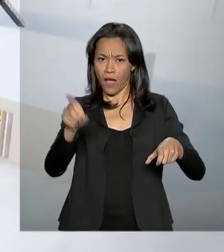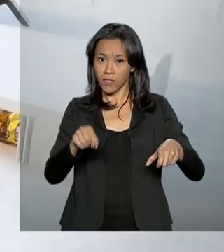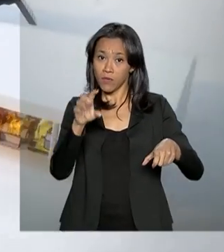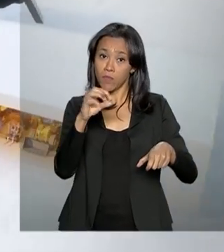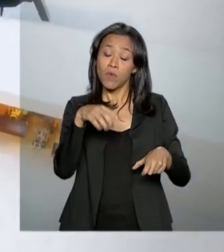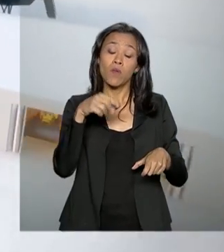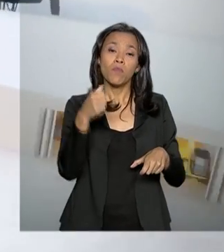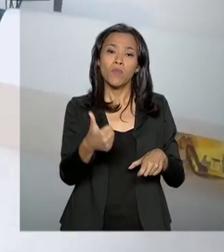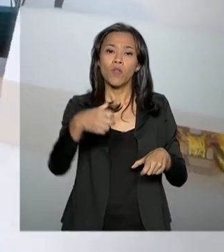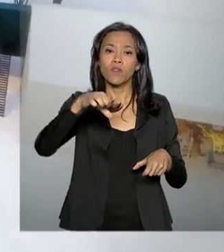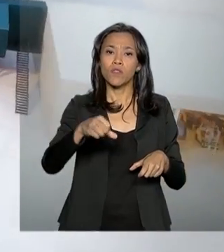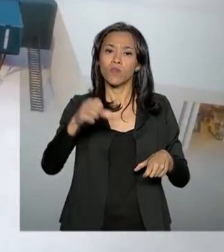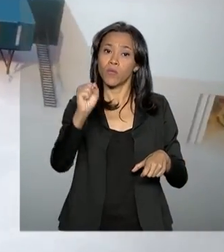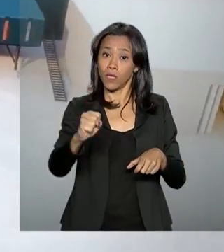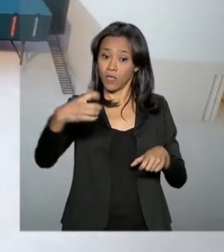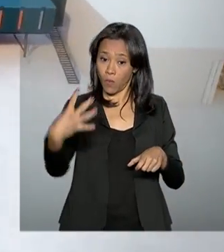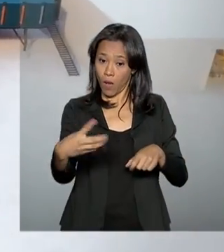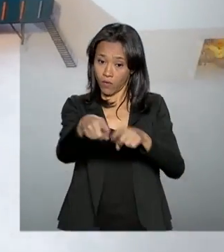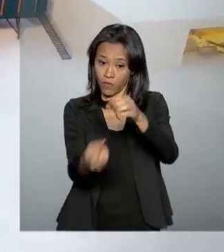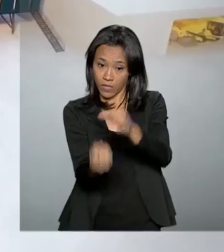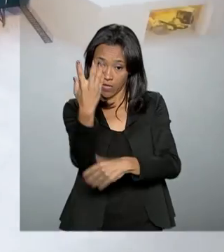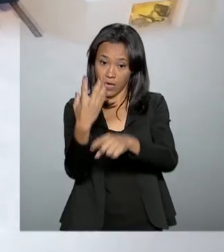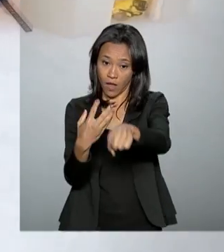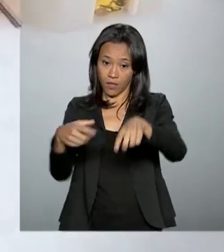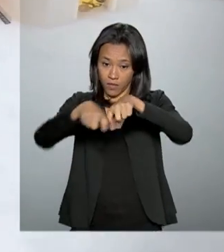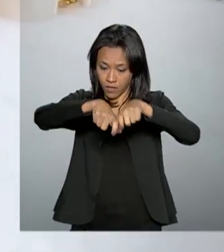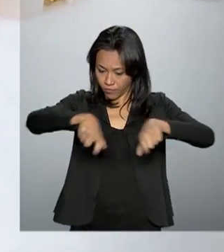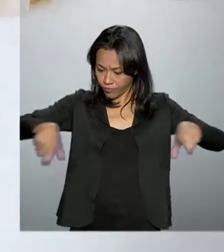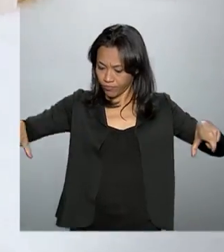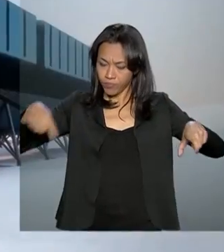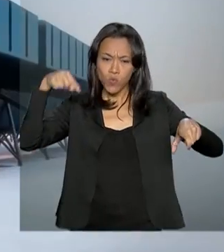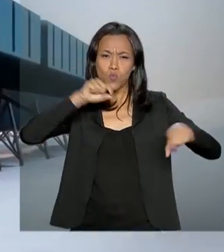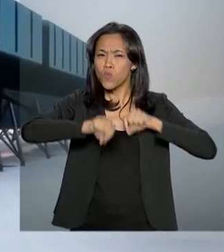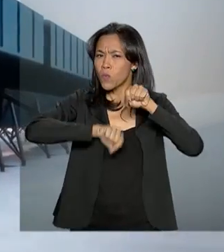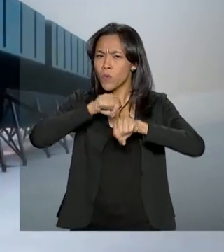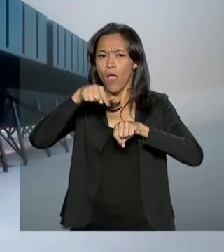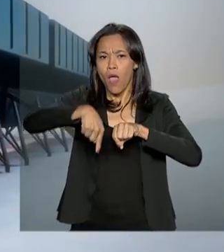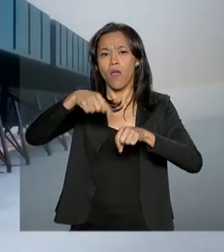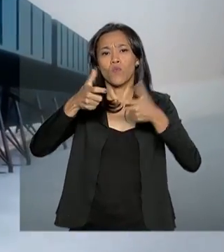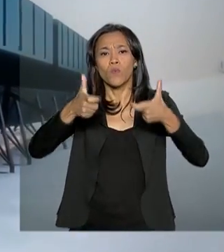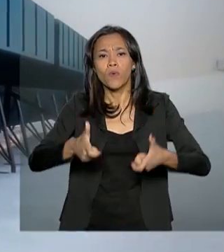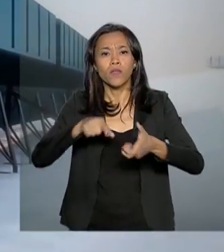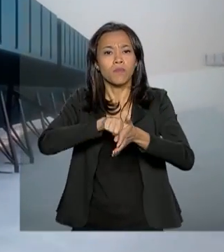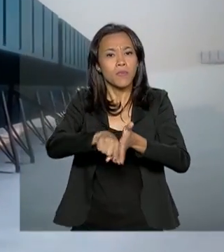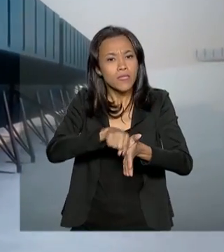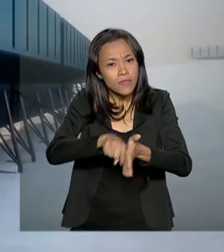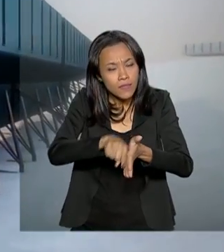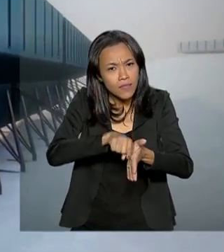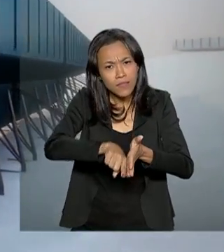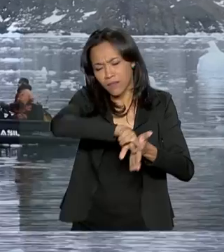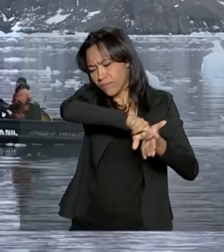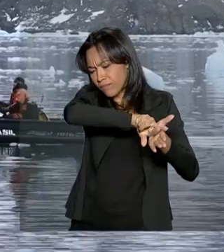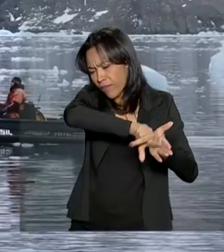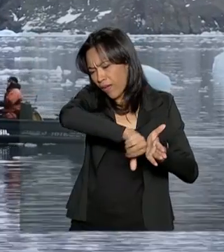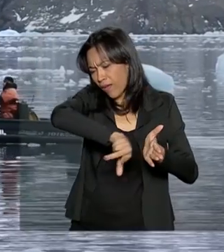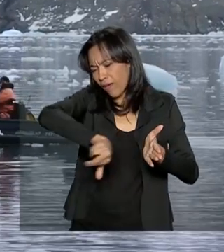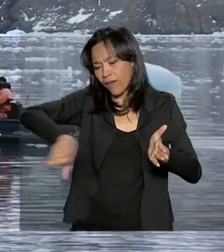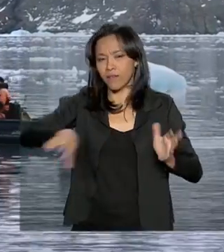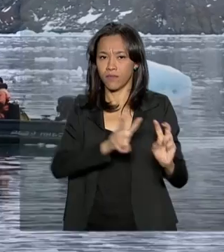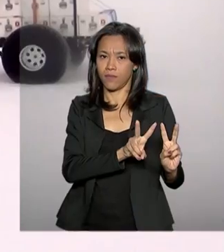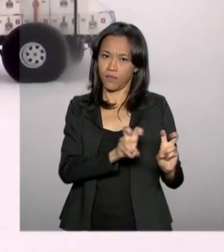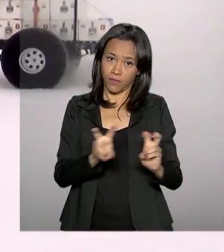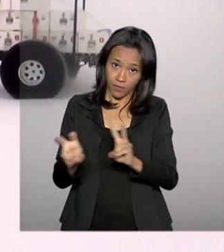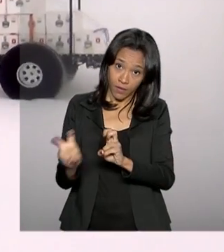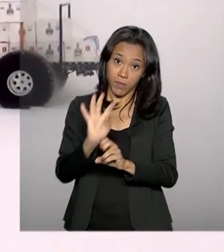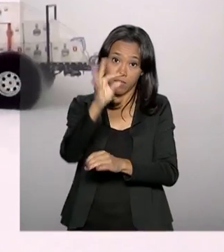dentro do Programa Antártico Brasileiro. É um centro de pesquisa científica sobre diversos temas no